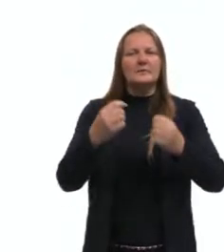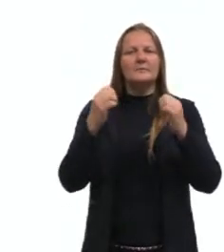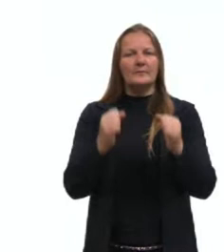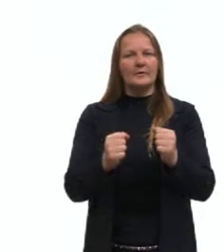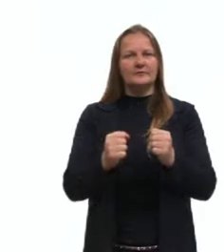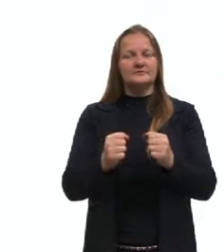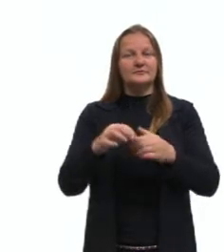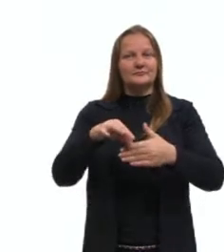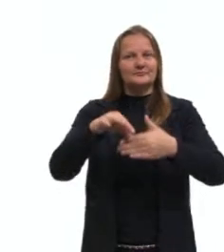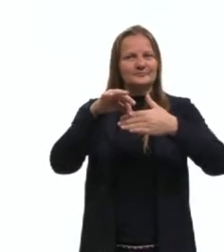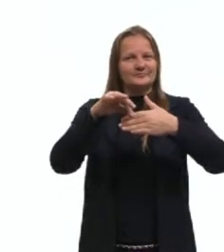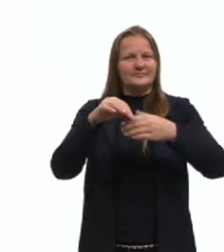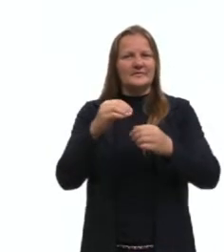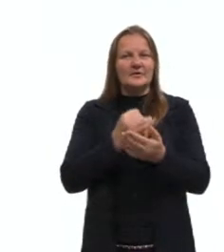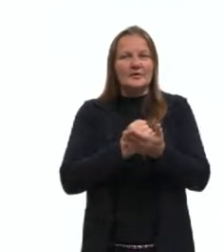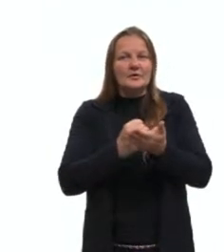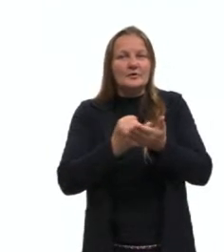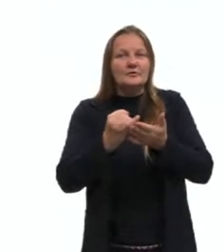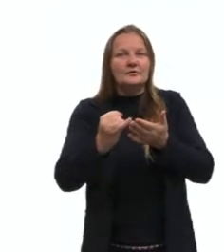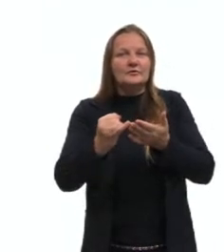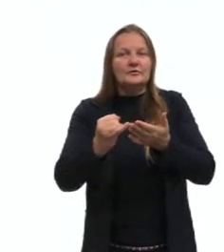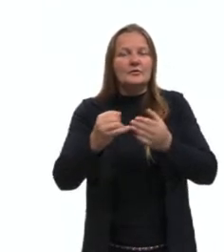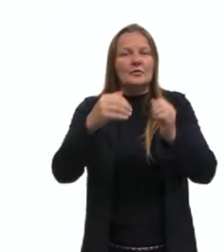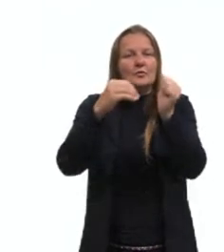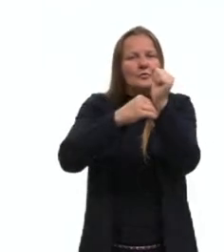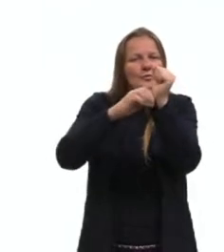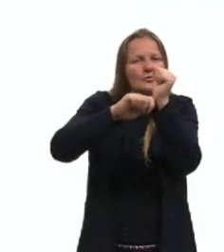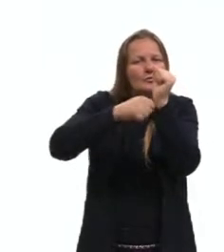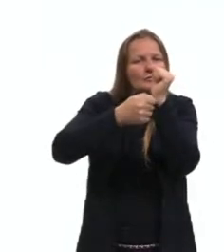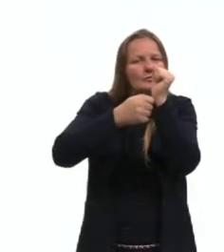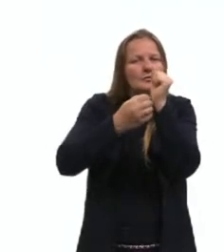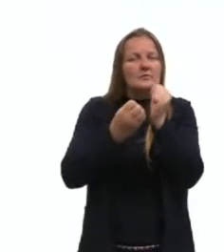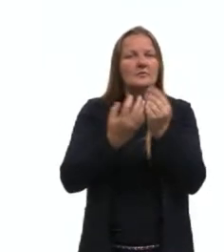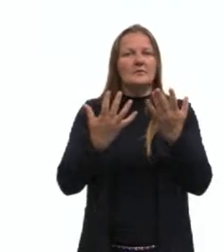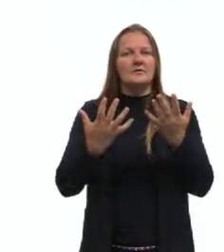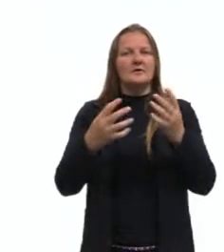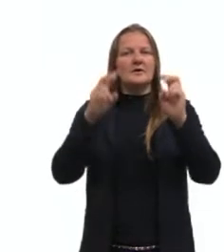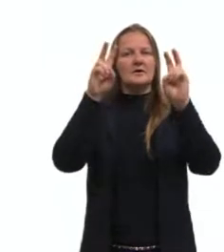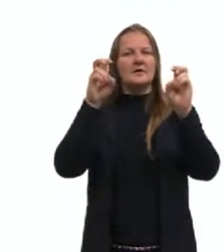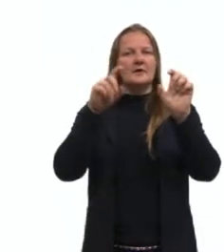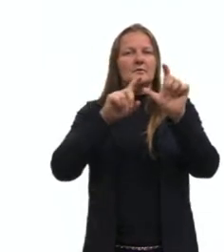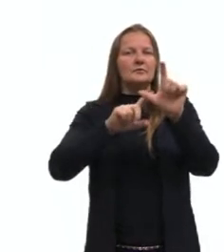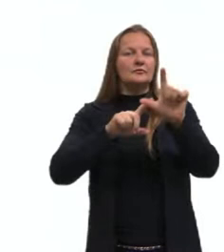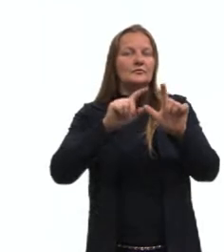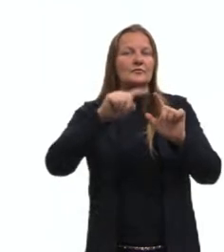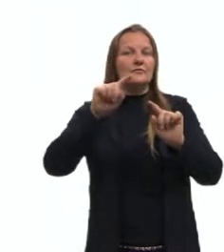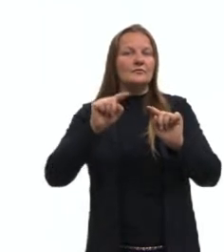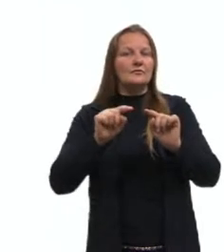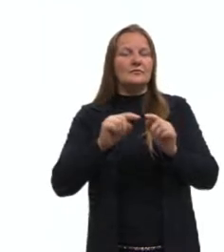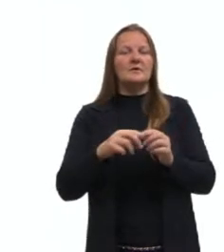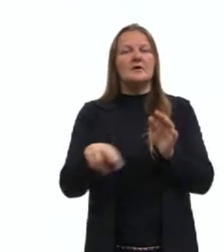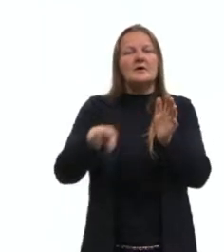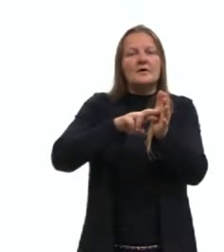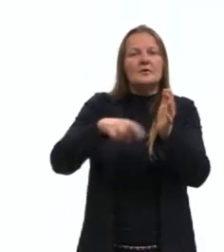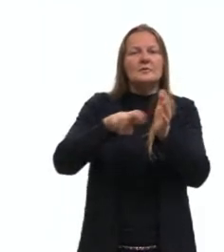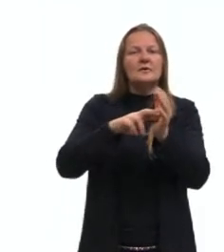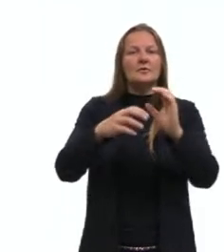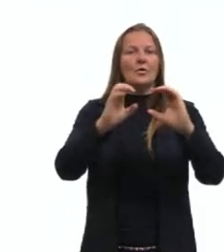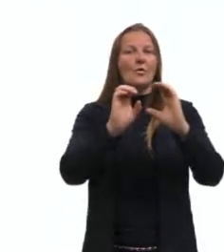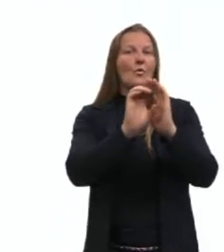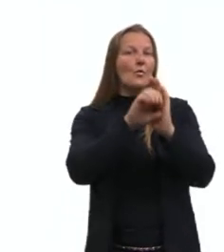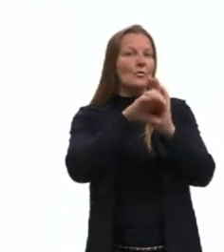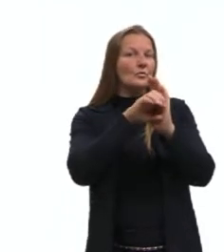destacar a introdução de incógnitas para caracterizar os termos, o reconhecimento dos conceitos